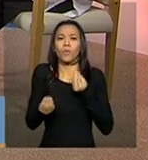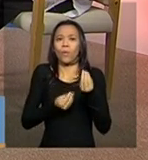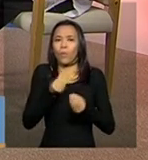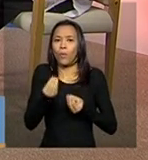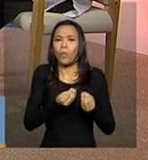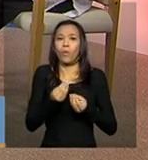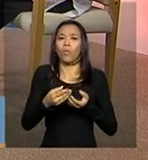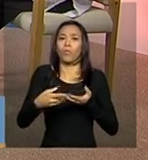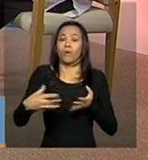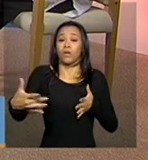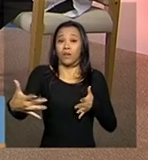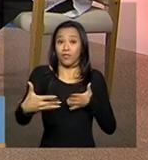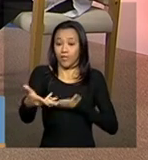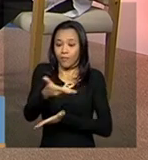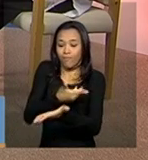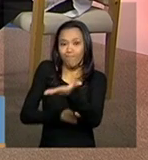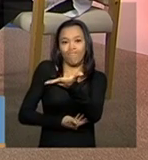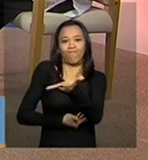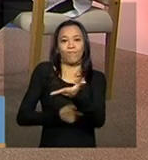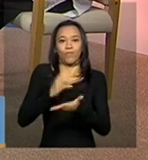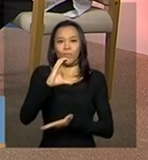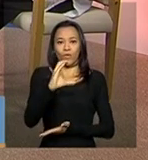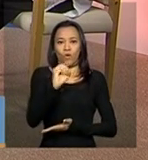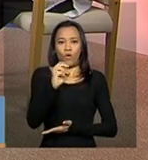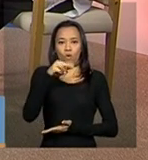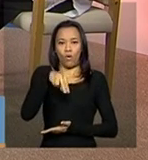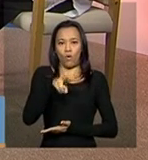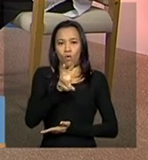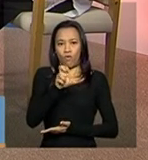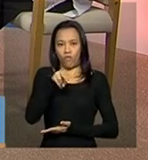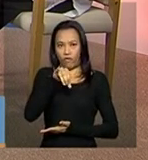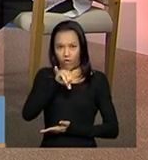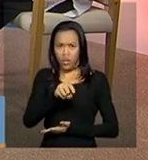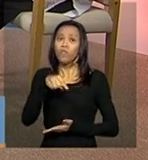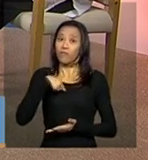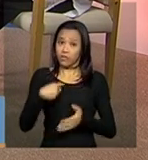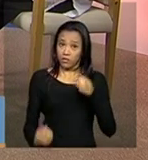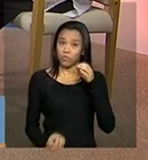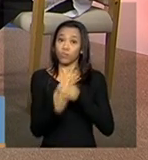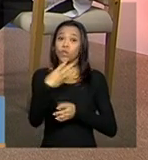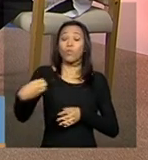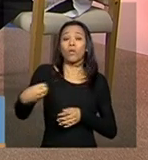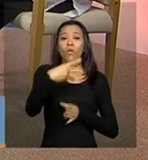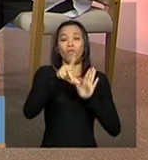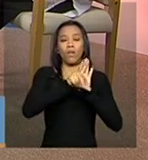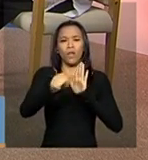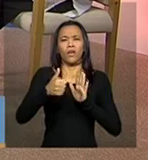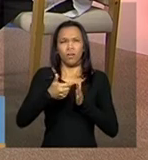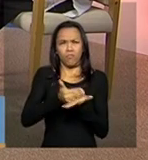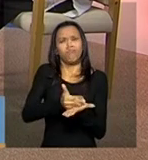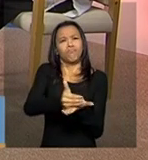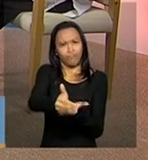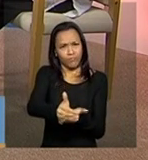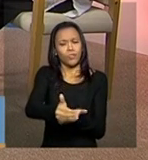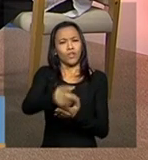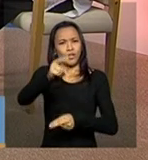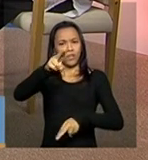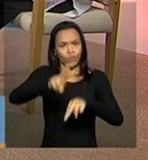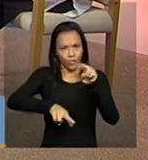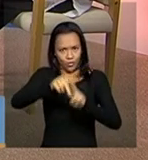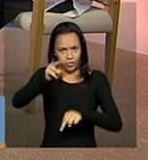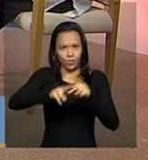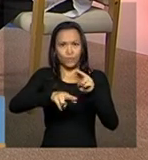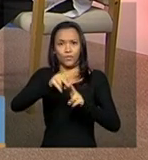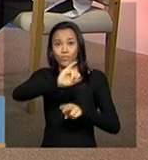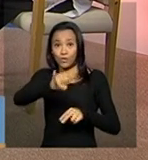inclusive, tem uma nova legislação que vai falar sobre os convênios, que vai passar a valer a partir de julho de 2015. Então,